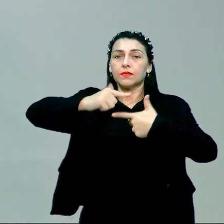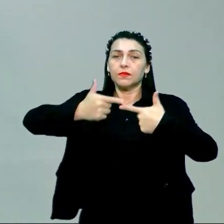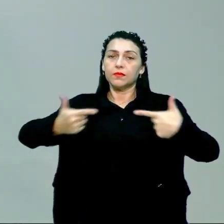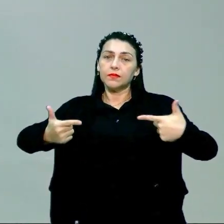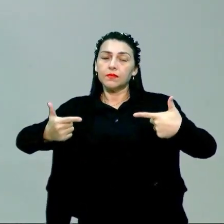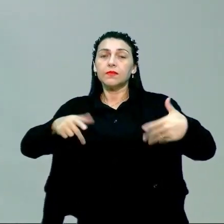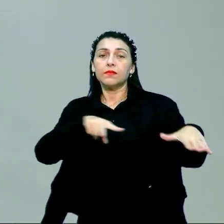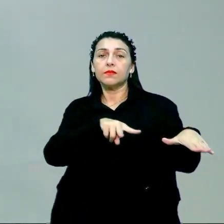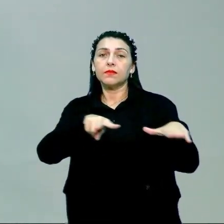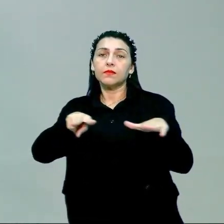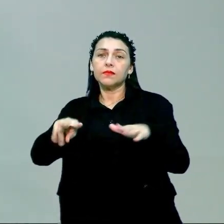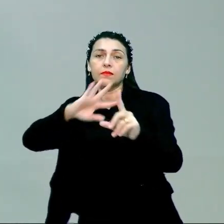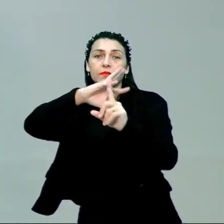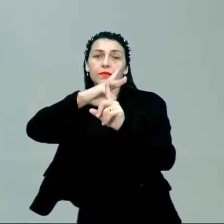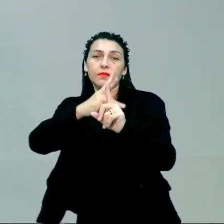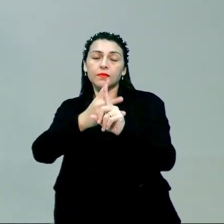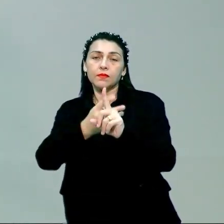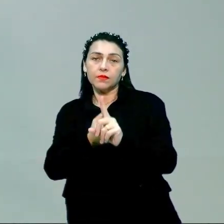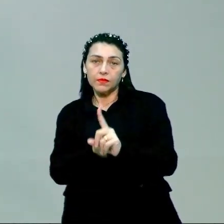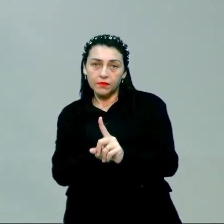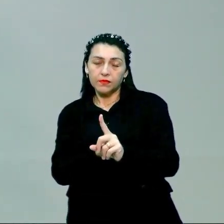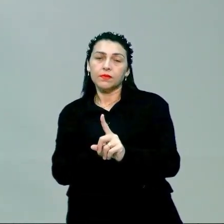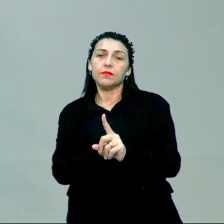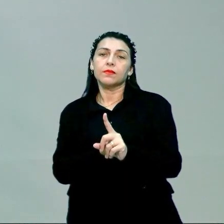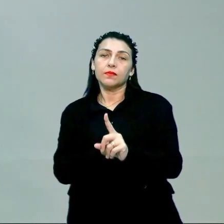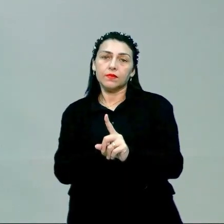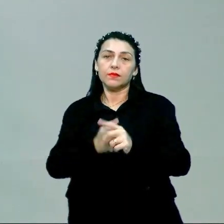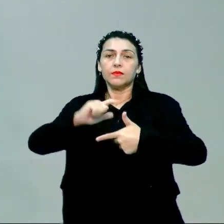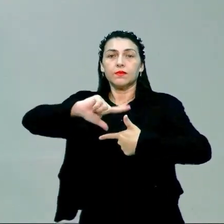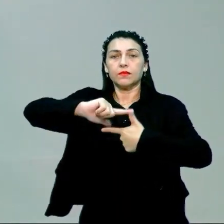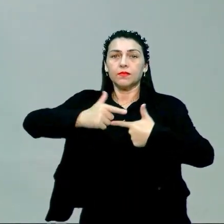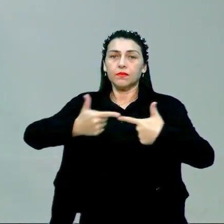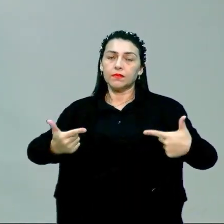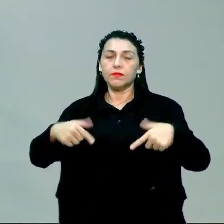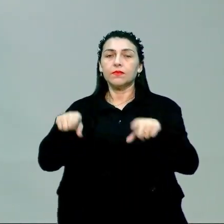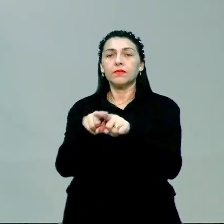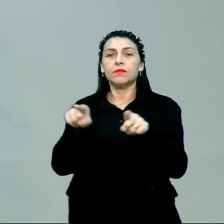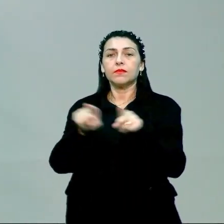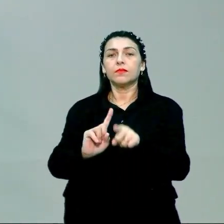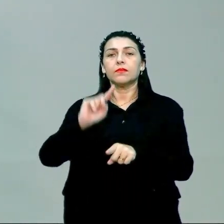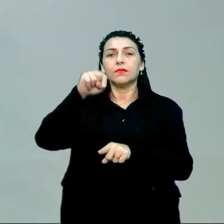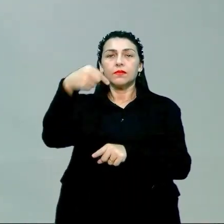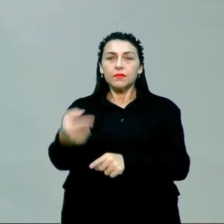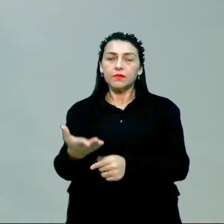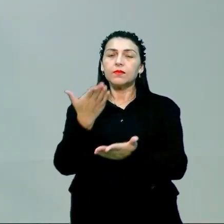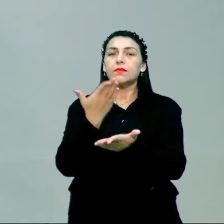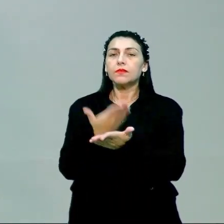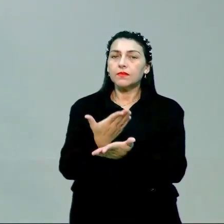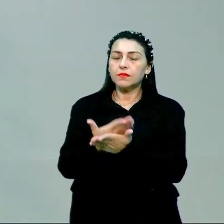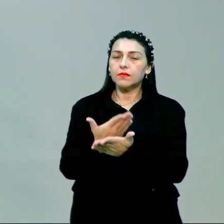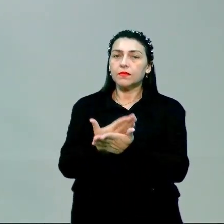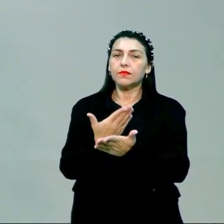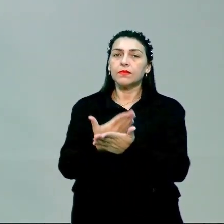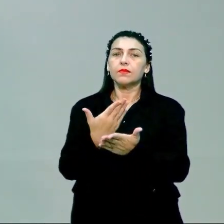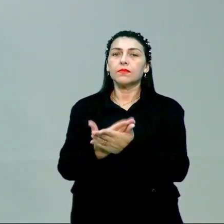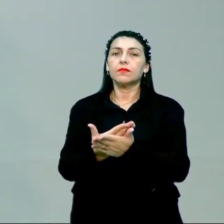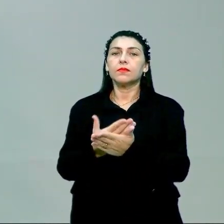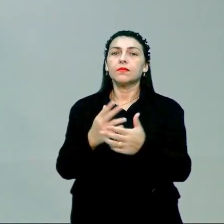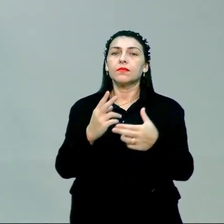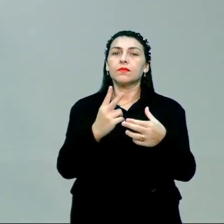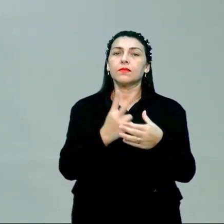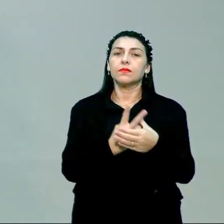a Semana de Arte Moderna e já havíamos citado que uma das próximas aulas seria sobre as